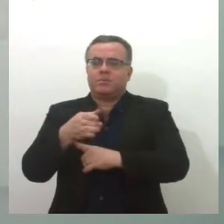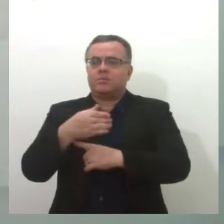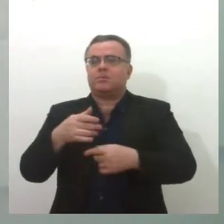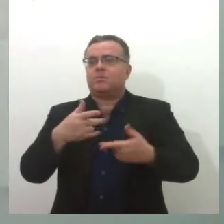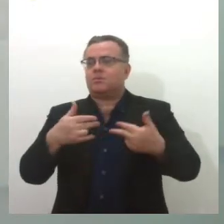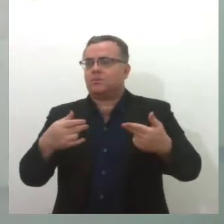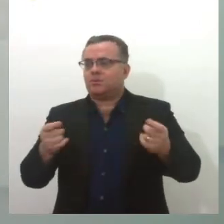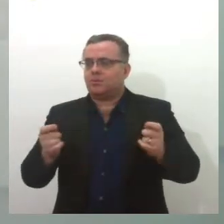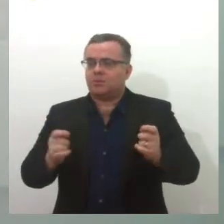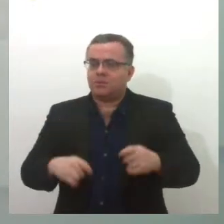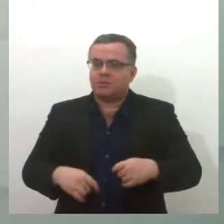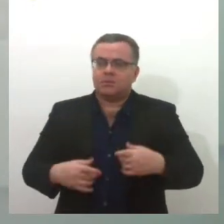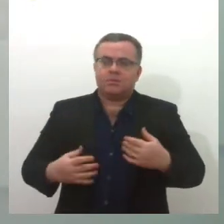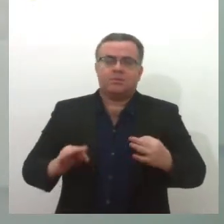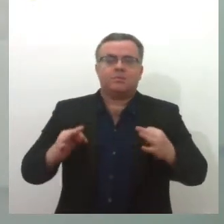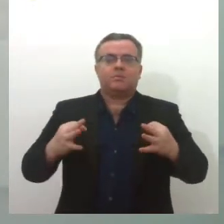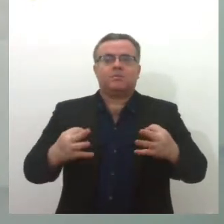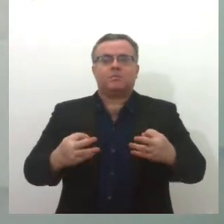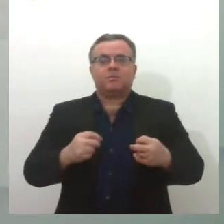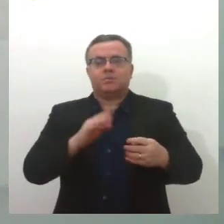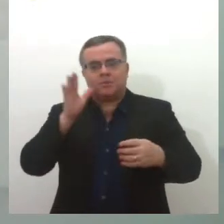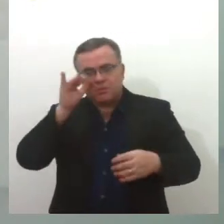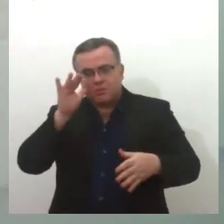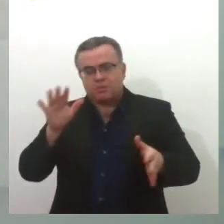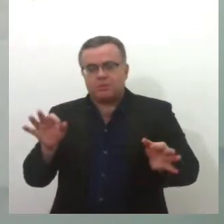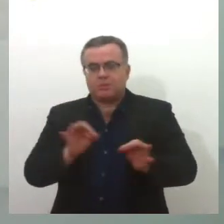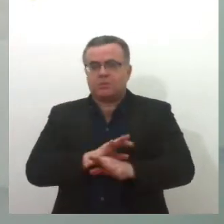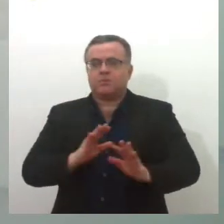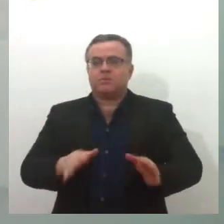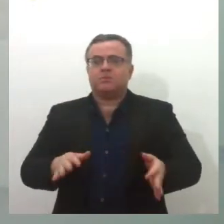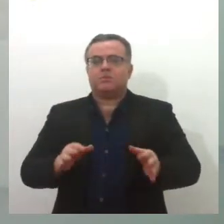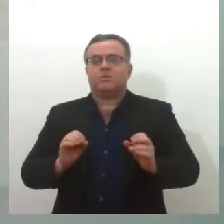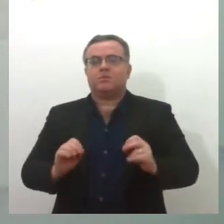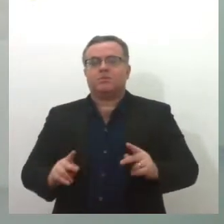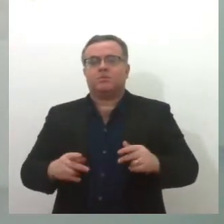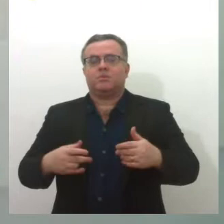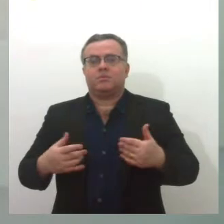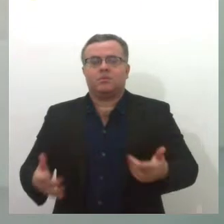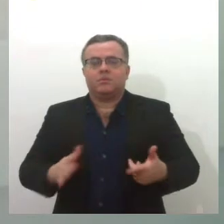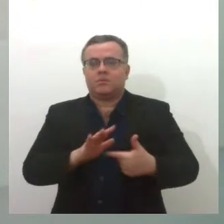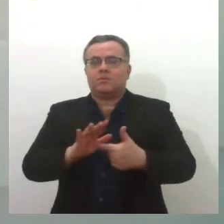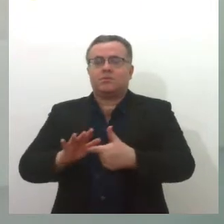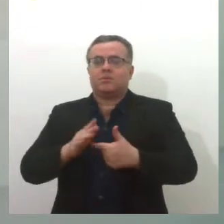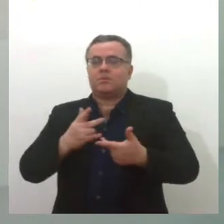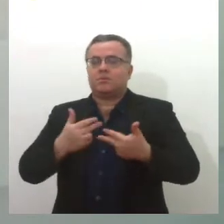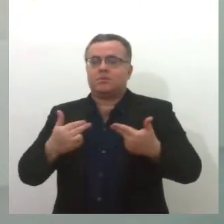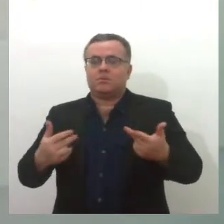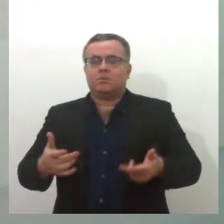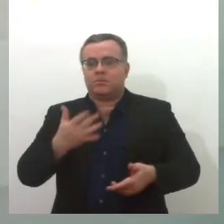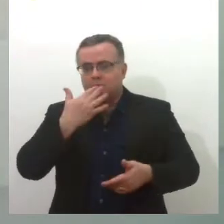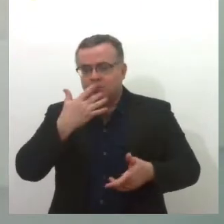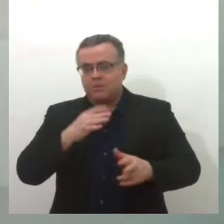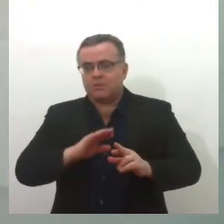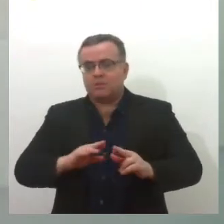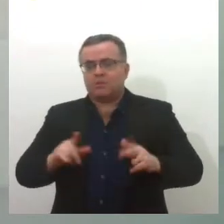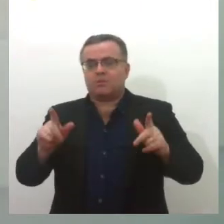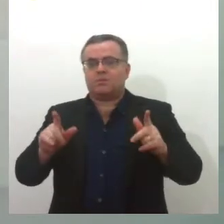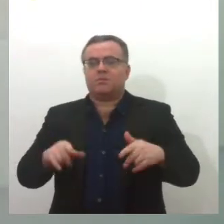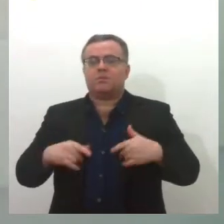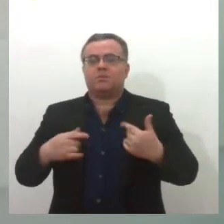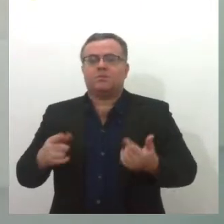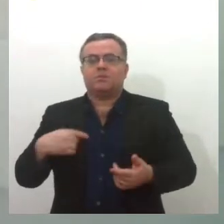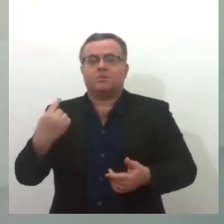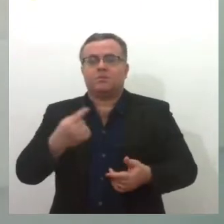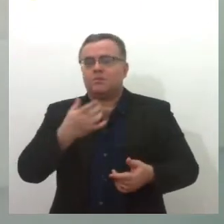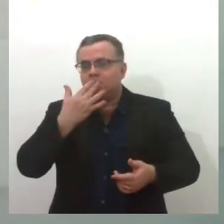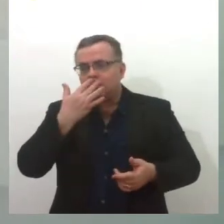tudo isso pode ser observado na exposição, que traz cores vibrantes. É exemplo daquelas cores que a gente acompanha